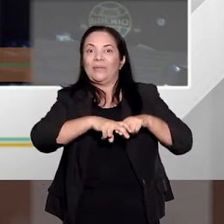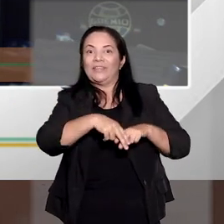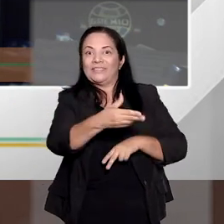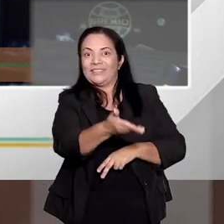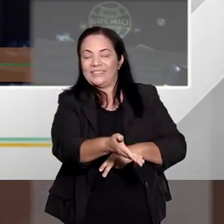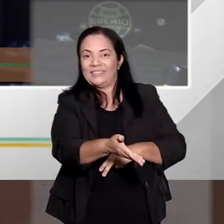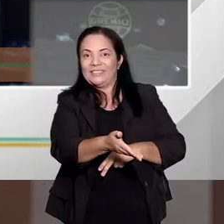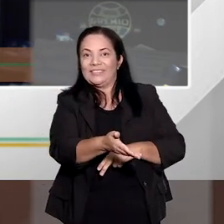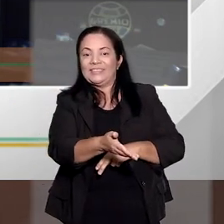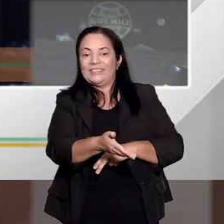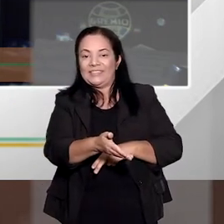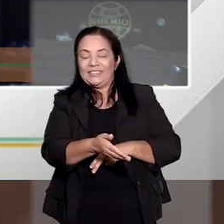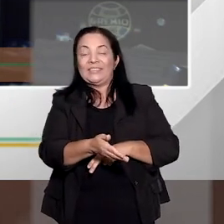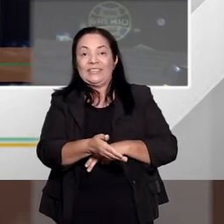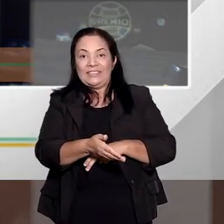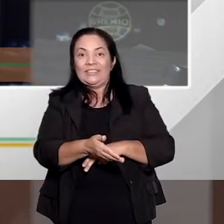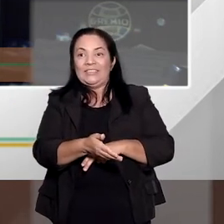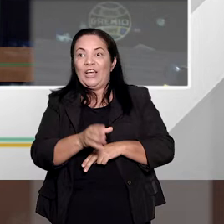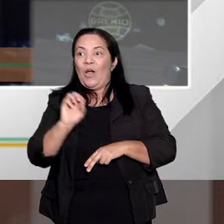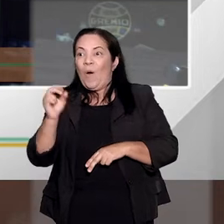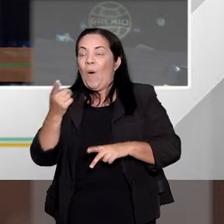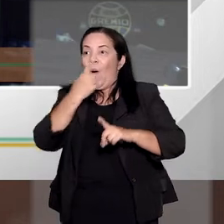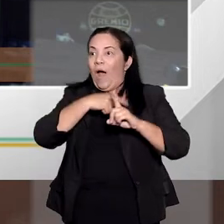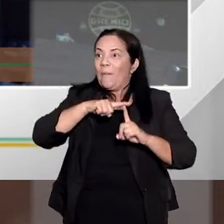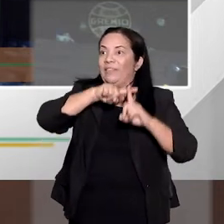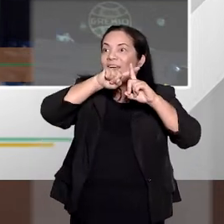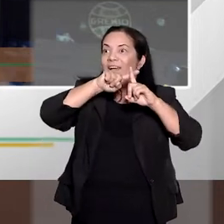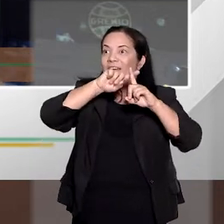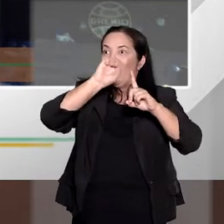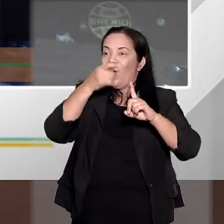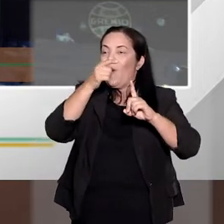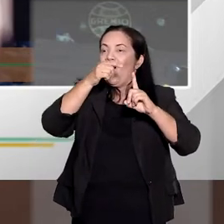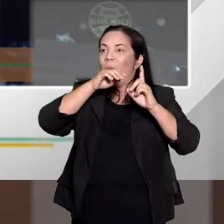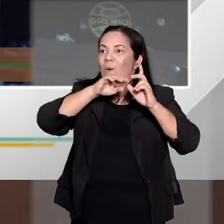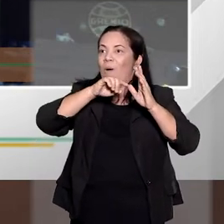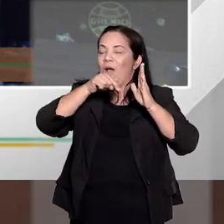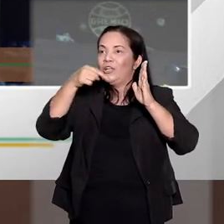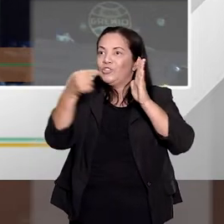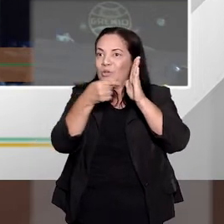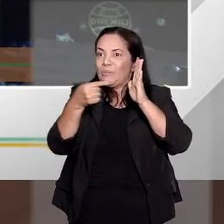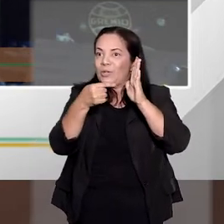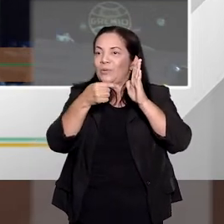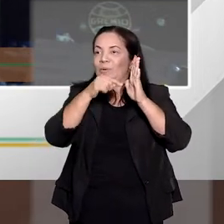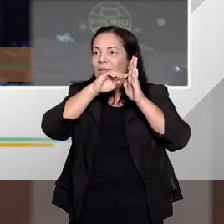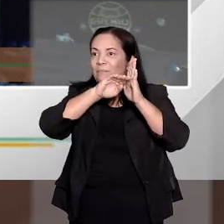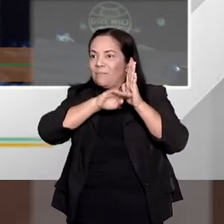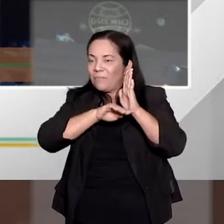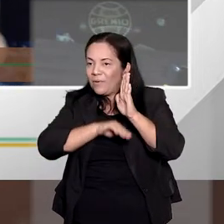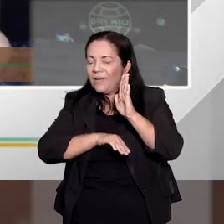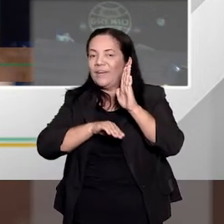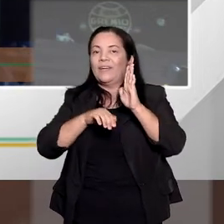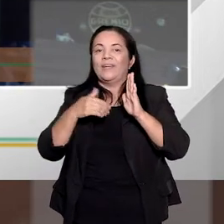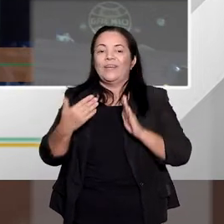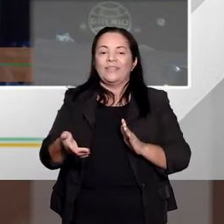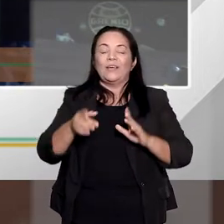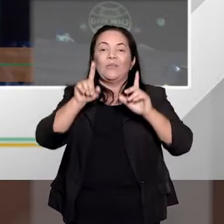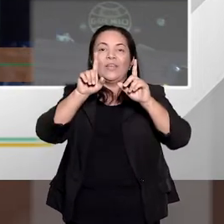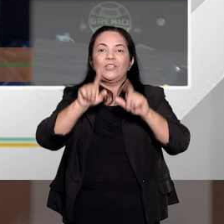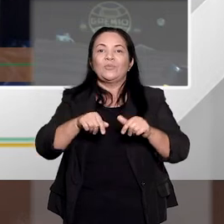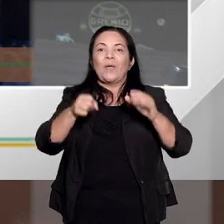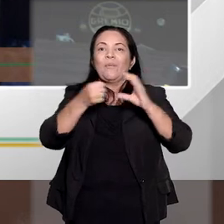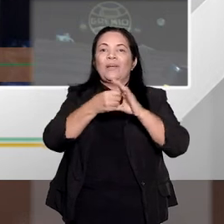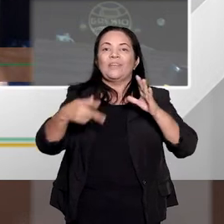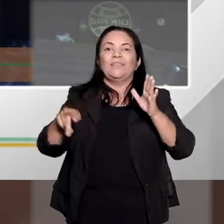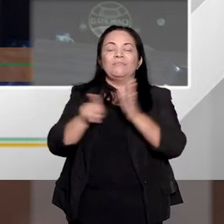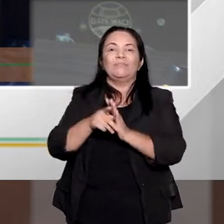mesmo em eventual agravante elevar na segunda fase. É um critério judicial, é um critério discricionário do juiz.